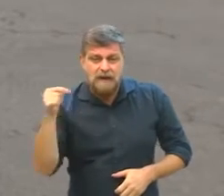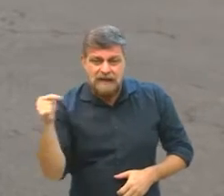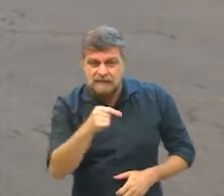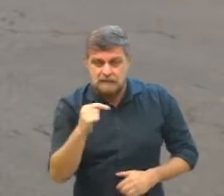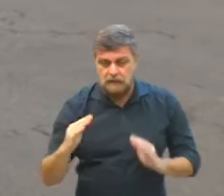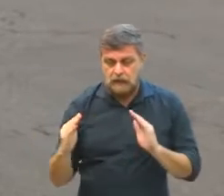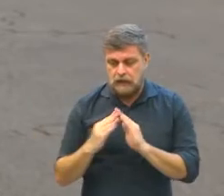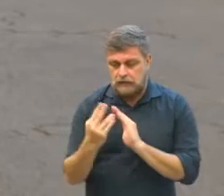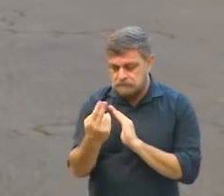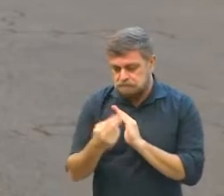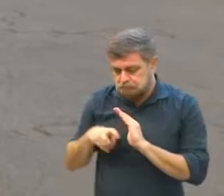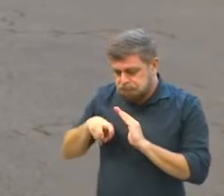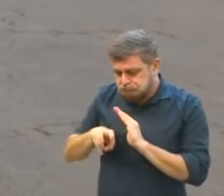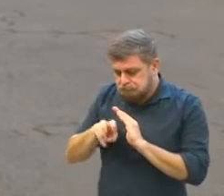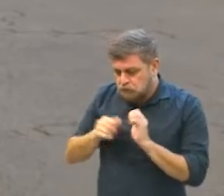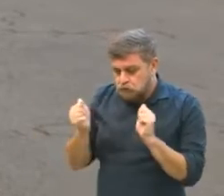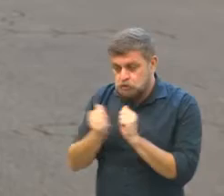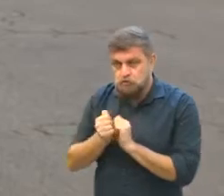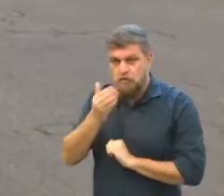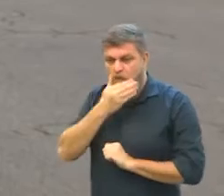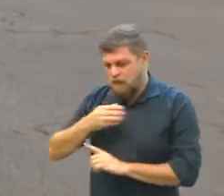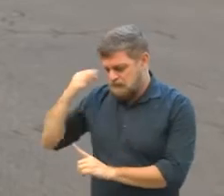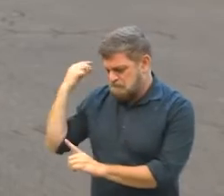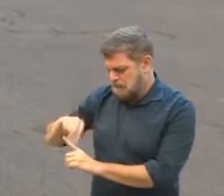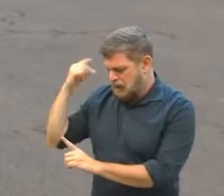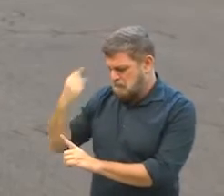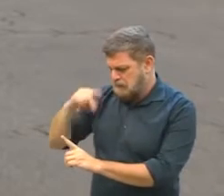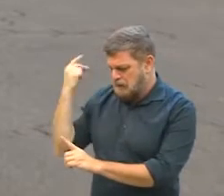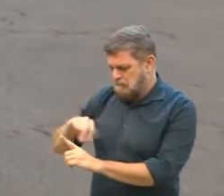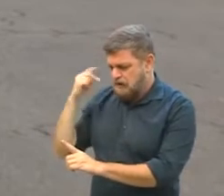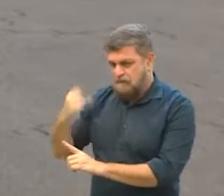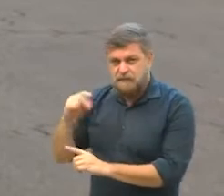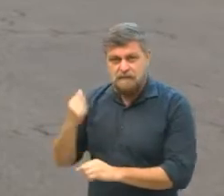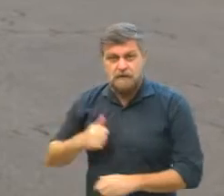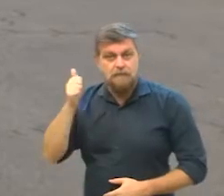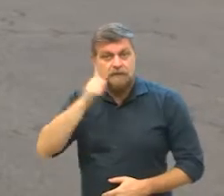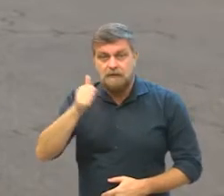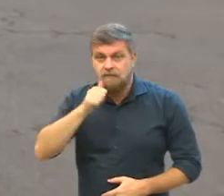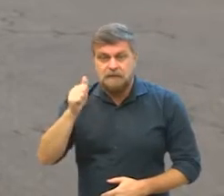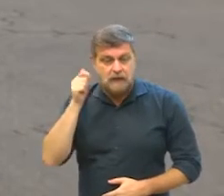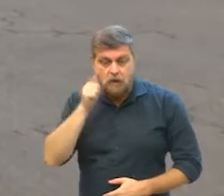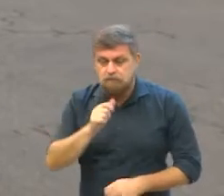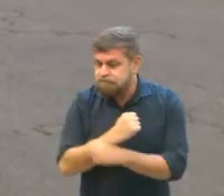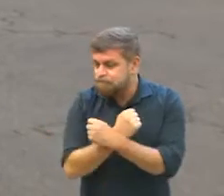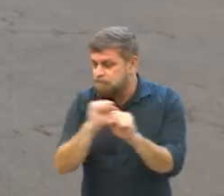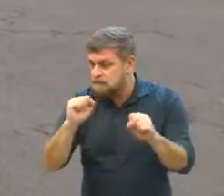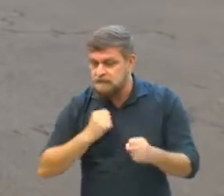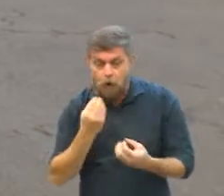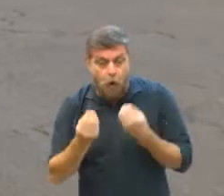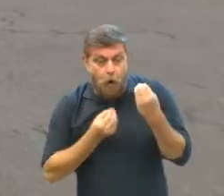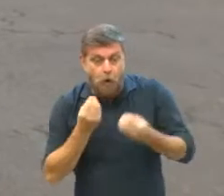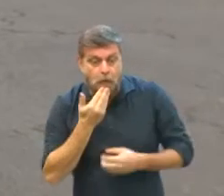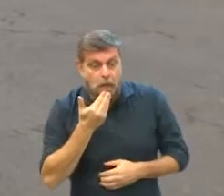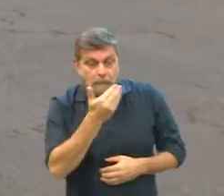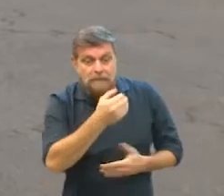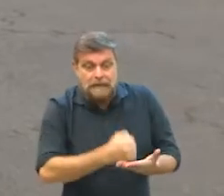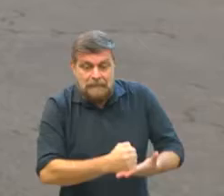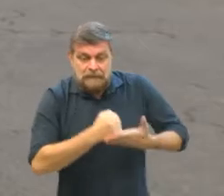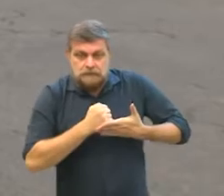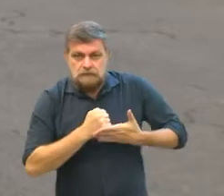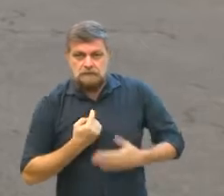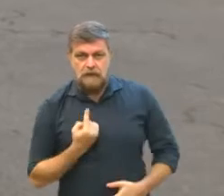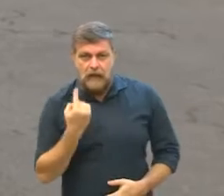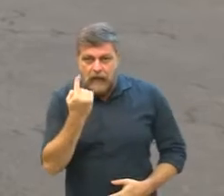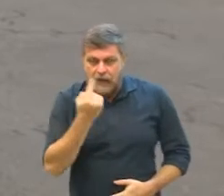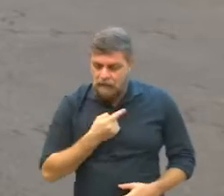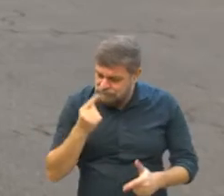dessas mulheres estão isoladas em casa com os próprios agressores, muitas delas sem conseguir ou saber como pedir ajuda,